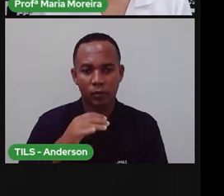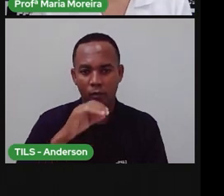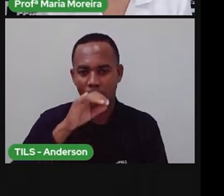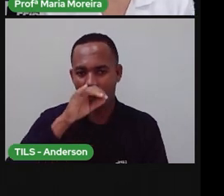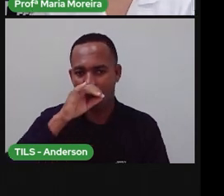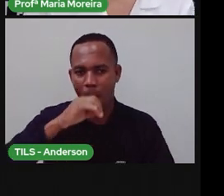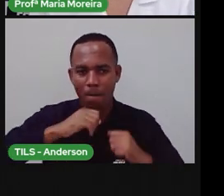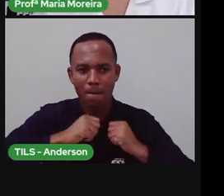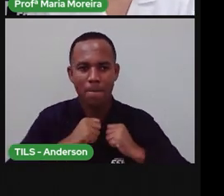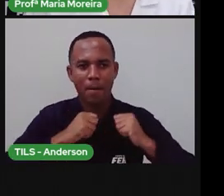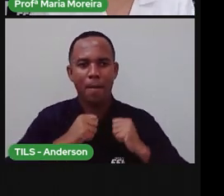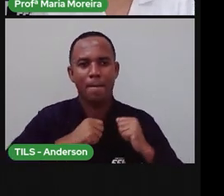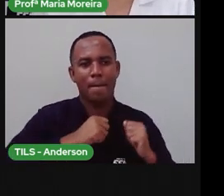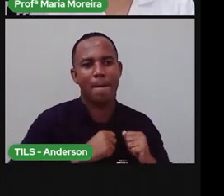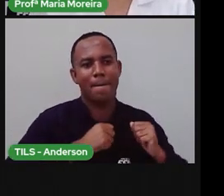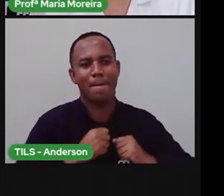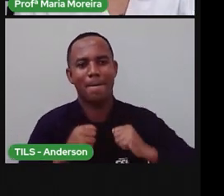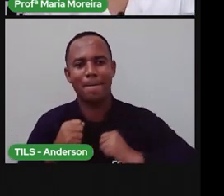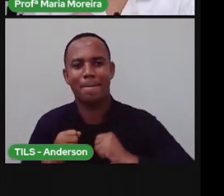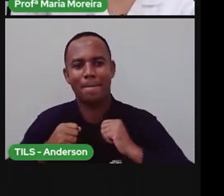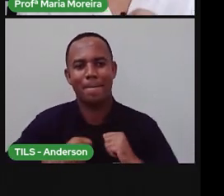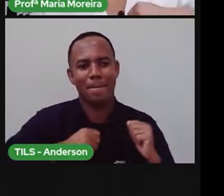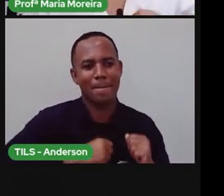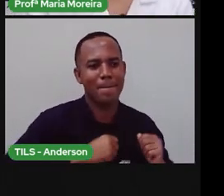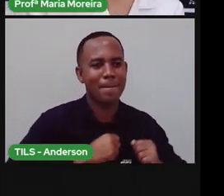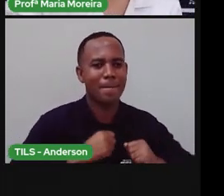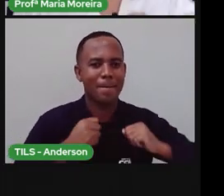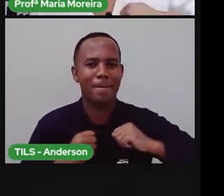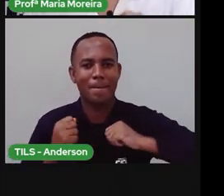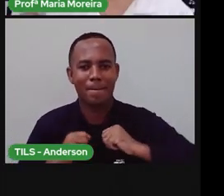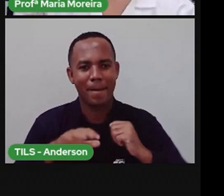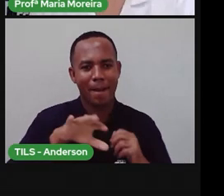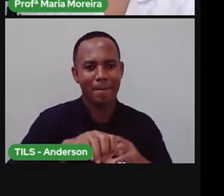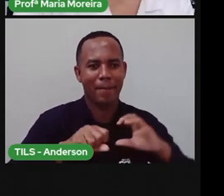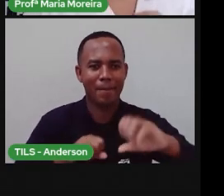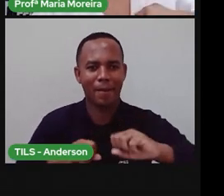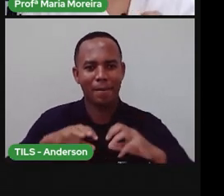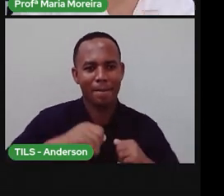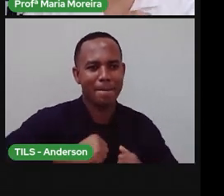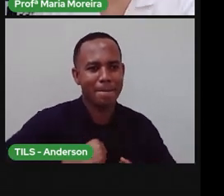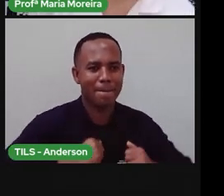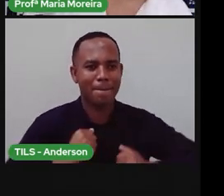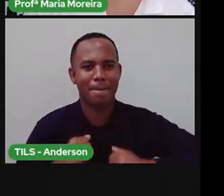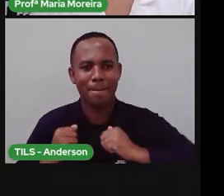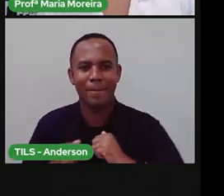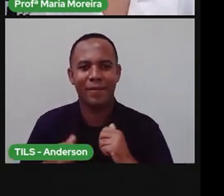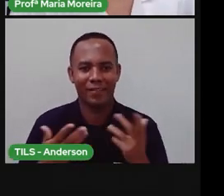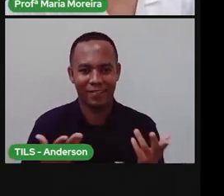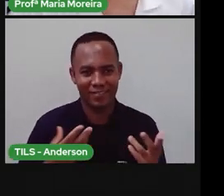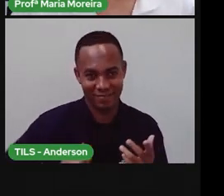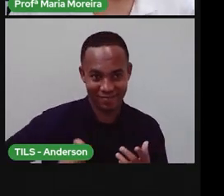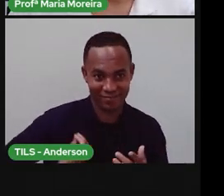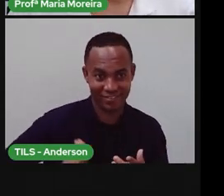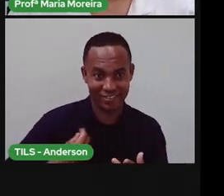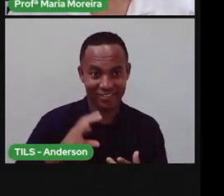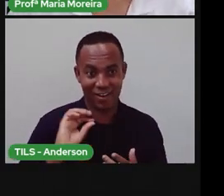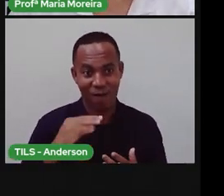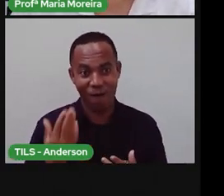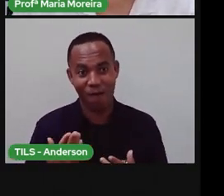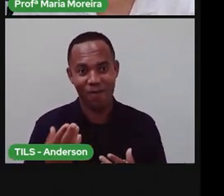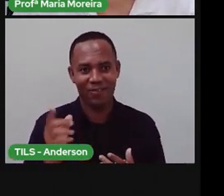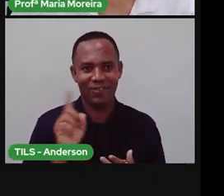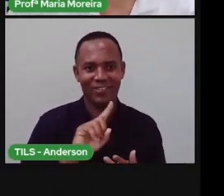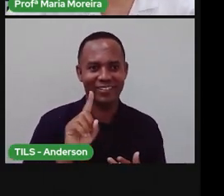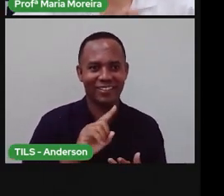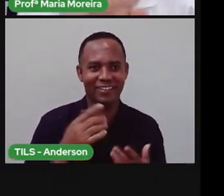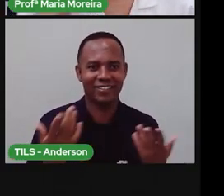música, a Ana? Lá vem o pato, pega o pato, né? Quém, quém, quém, quém, pega o pato, pega o pato, vem, quém, quém, quém. E o pato? Ele é um